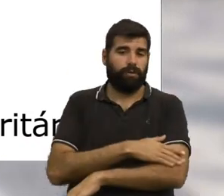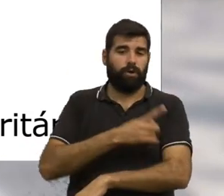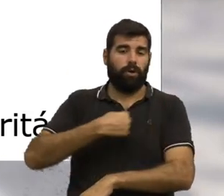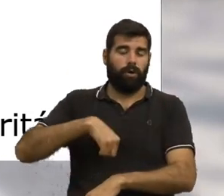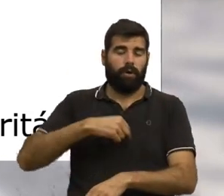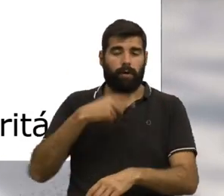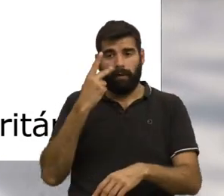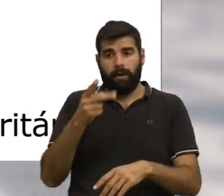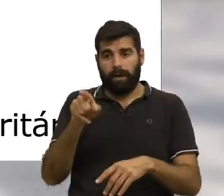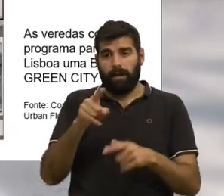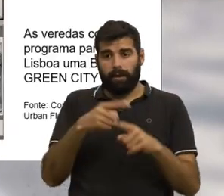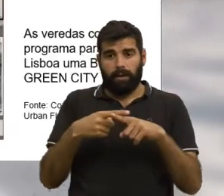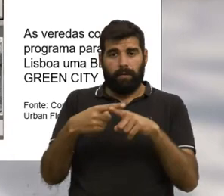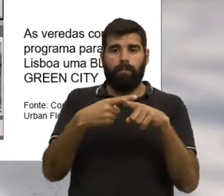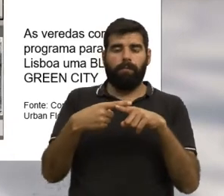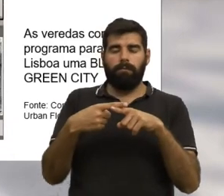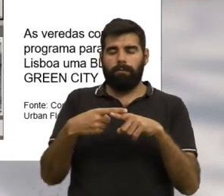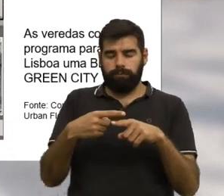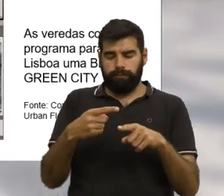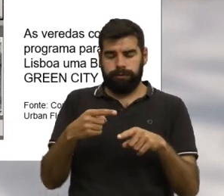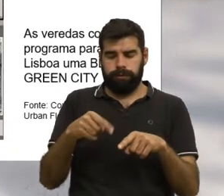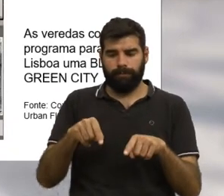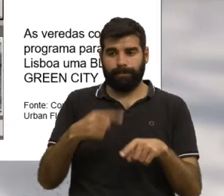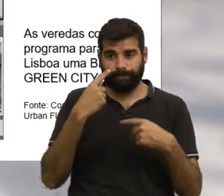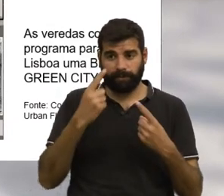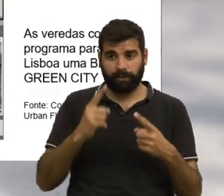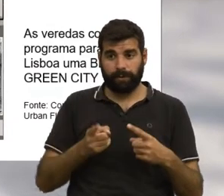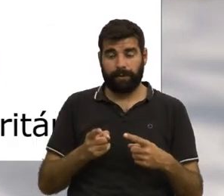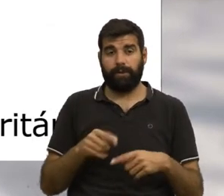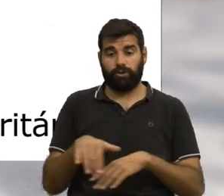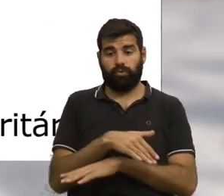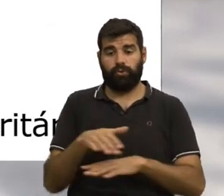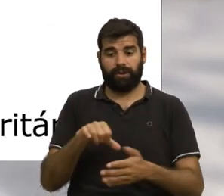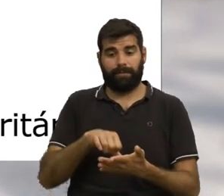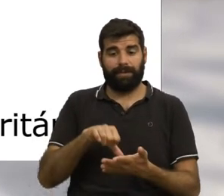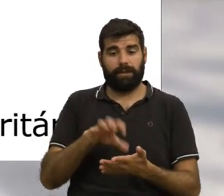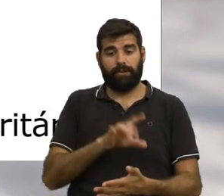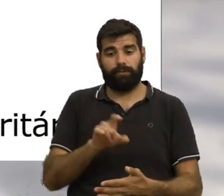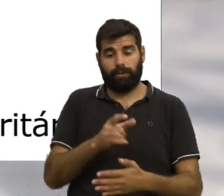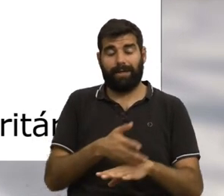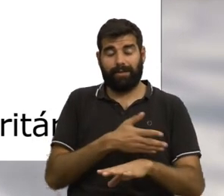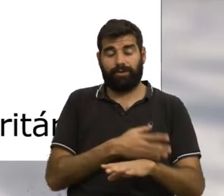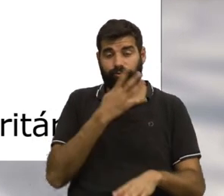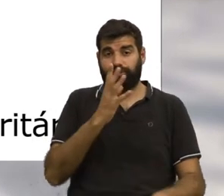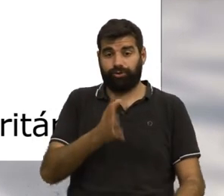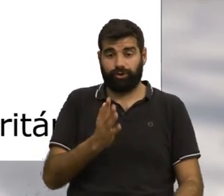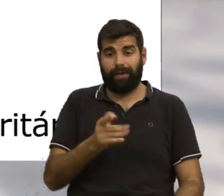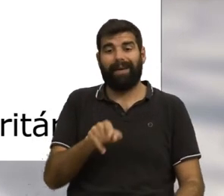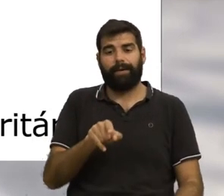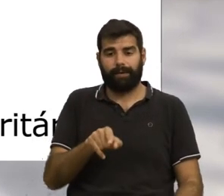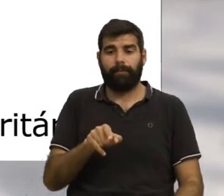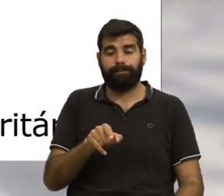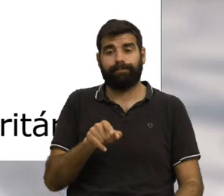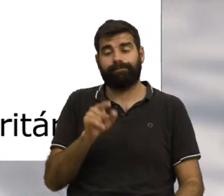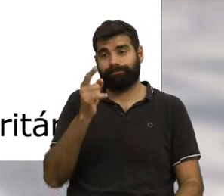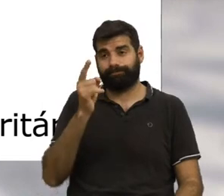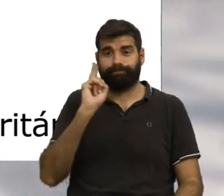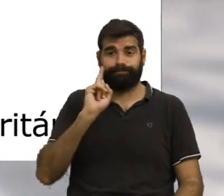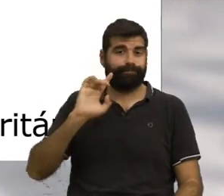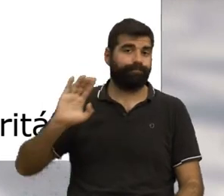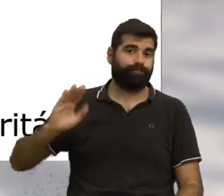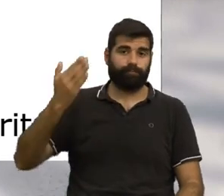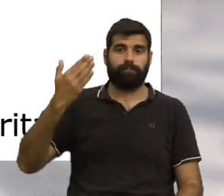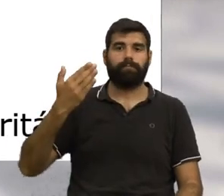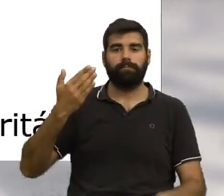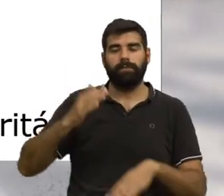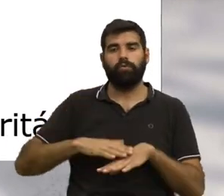distribuição. O que mostra que as ruas da Baixa de Lisboa, já antes identificadas, saltam para o topo das prioridades